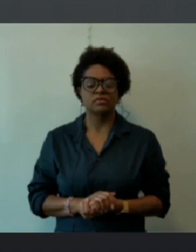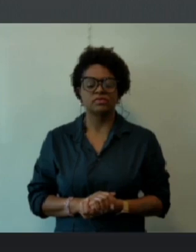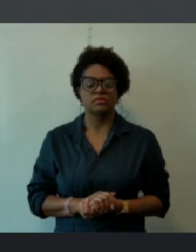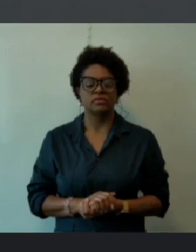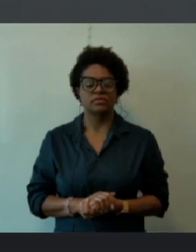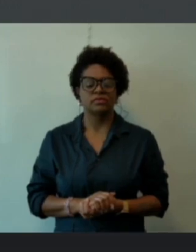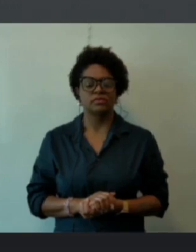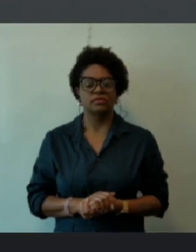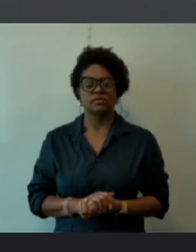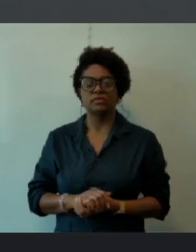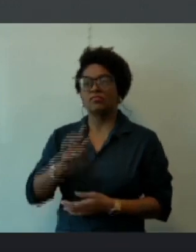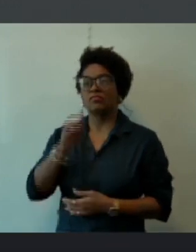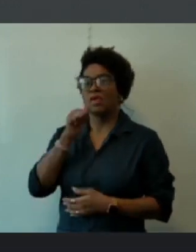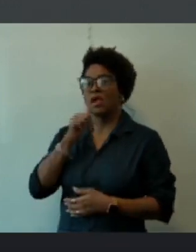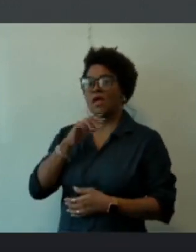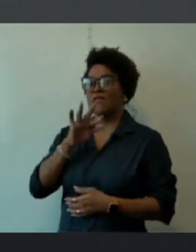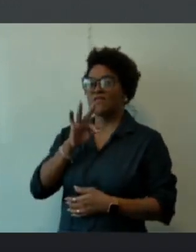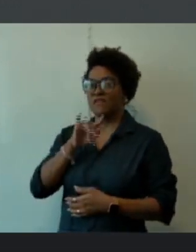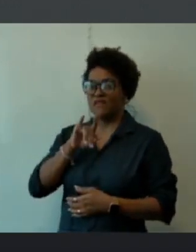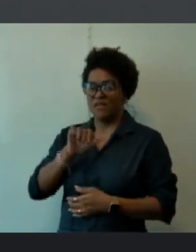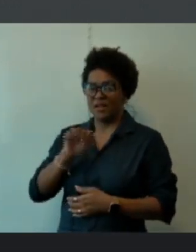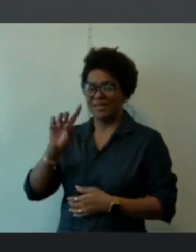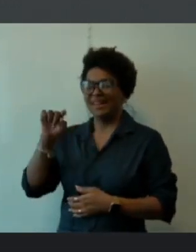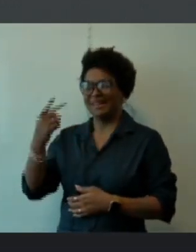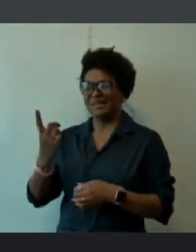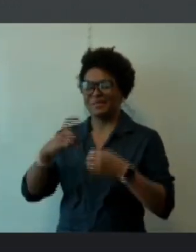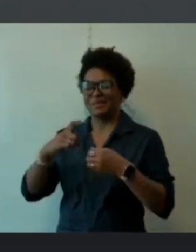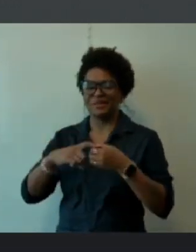Daqui a pouco ela volta. Como vota o vereador Sérgio Fernando?